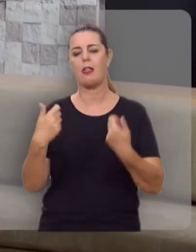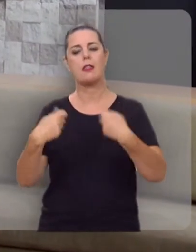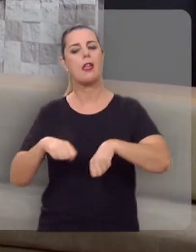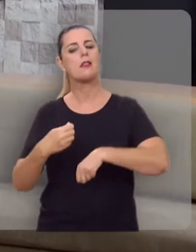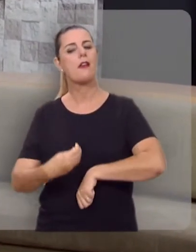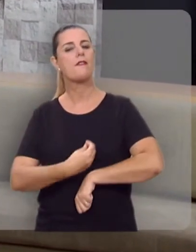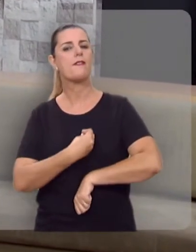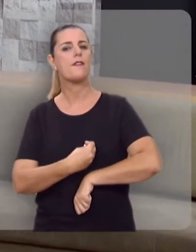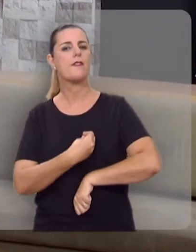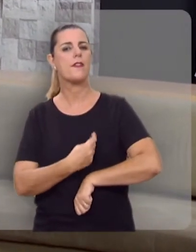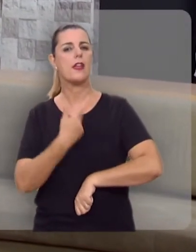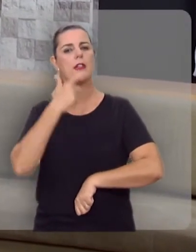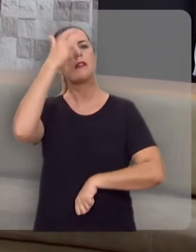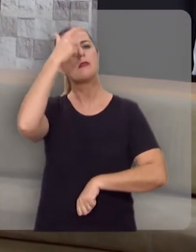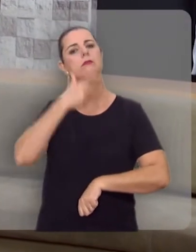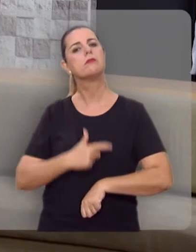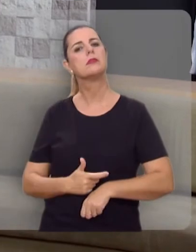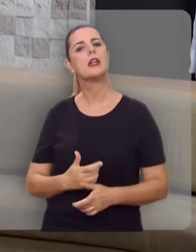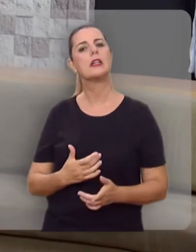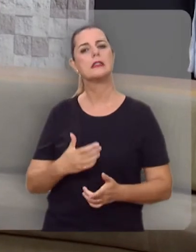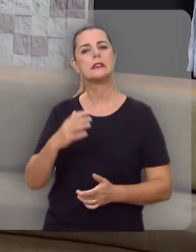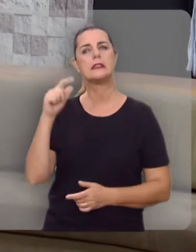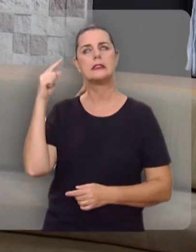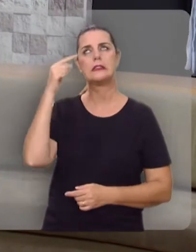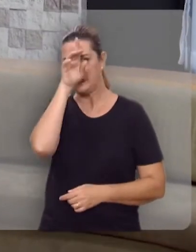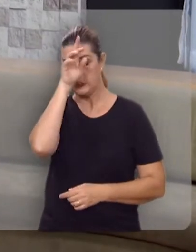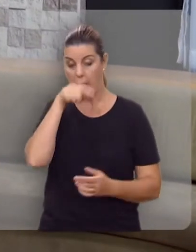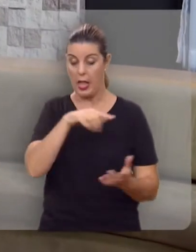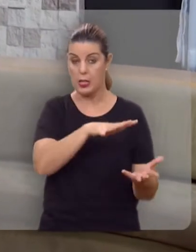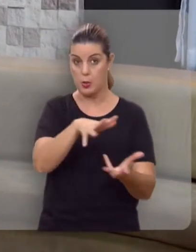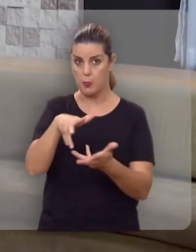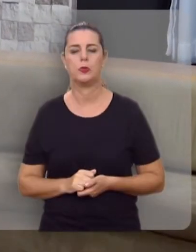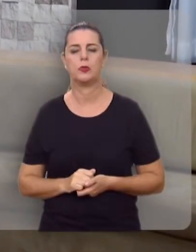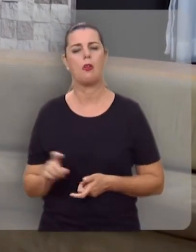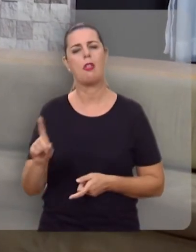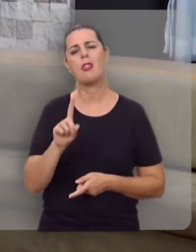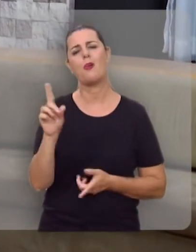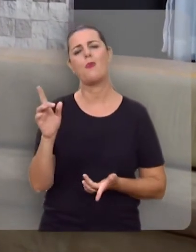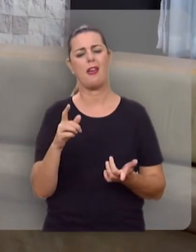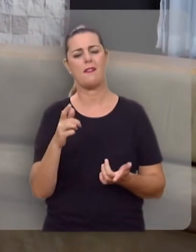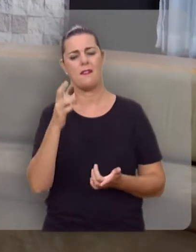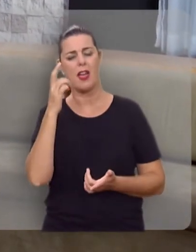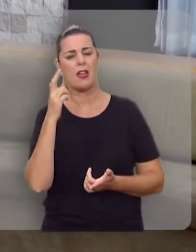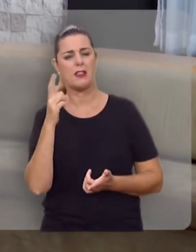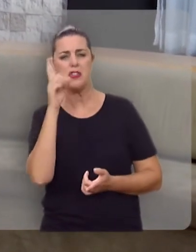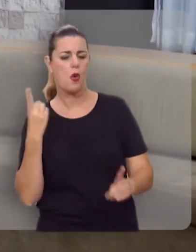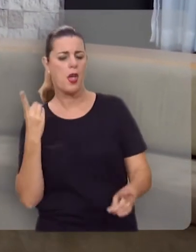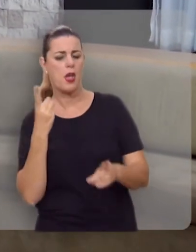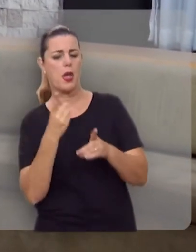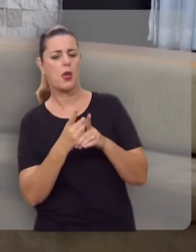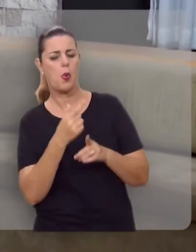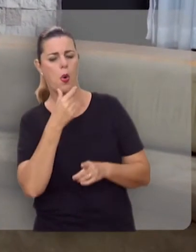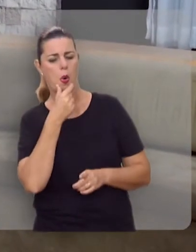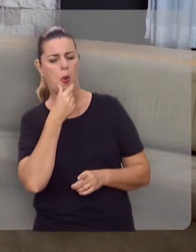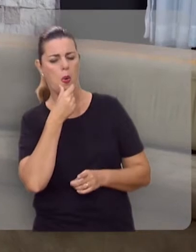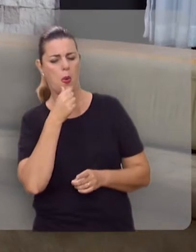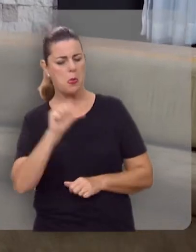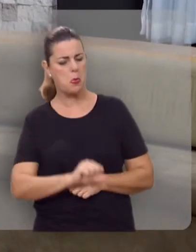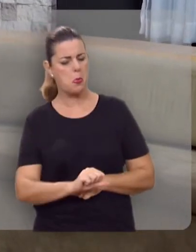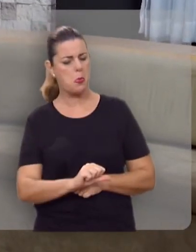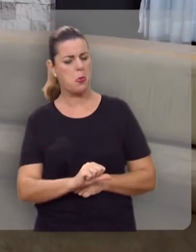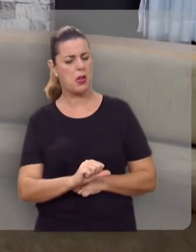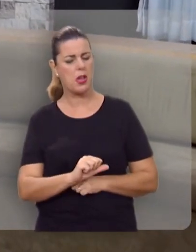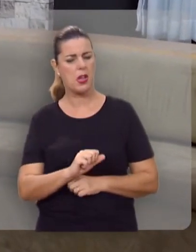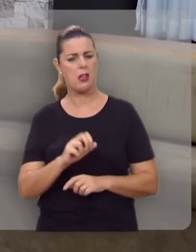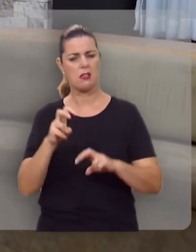vital para o próprio caráter santo de Deus. Neste mundo, não raro, você vê um Herodes no trono